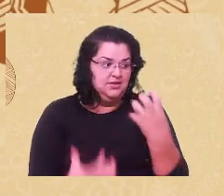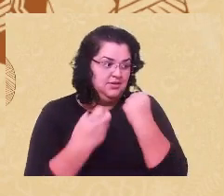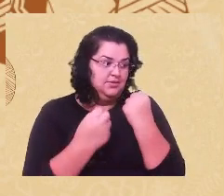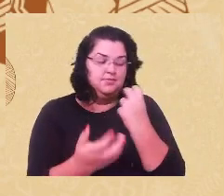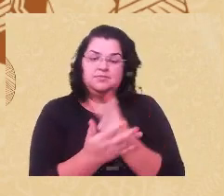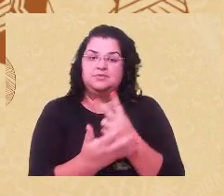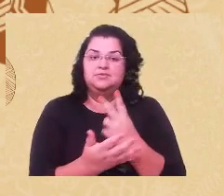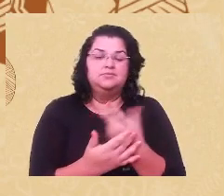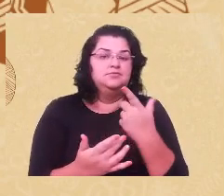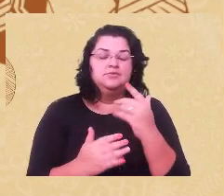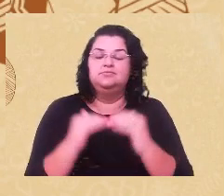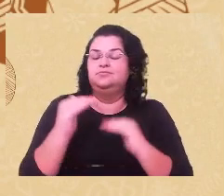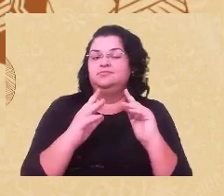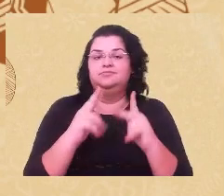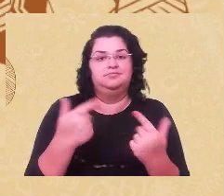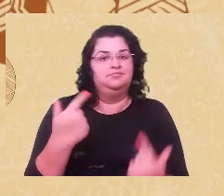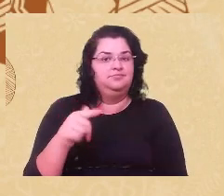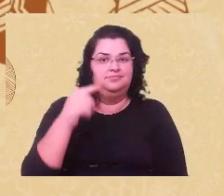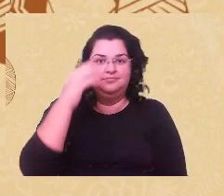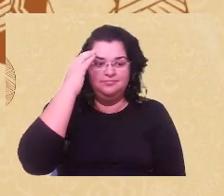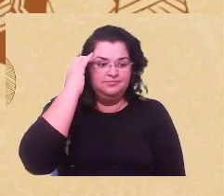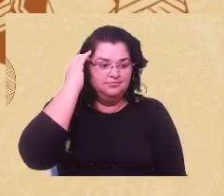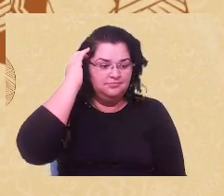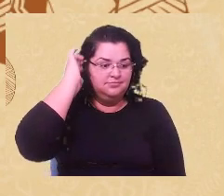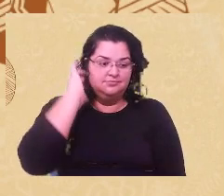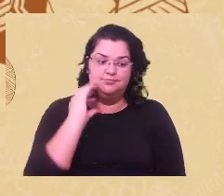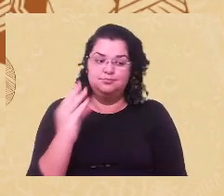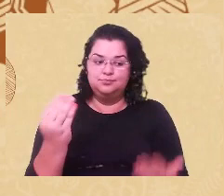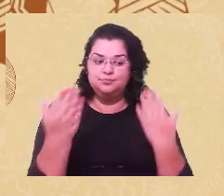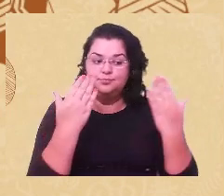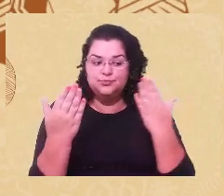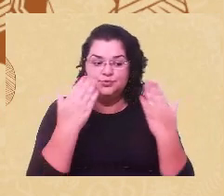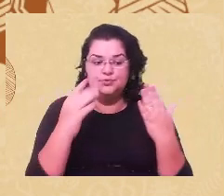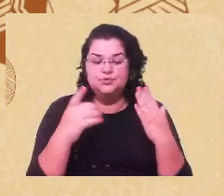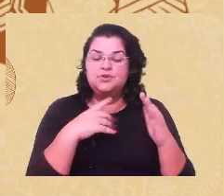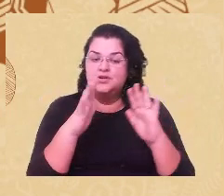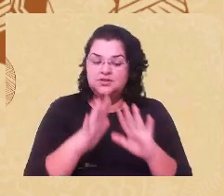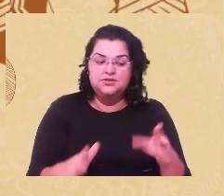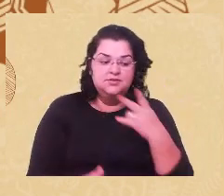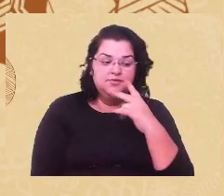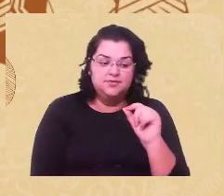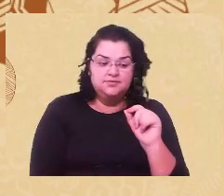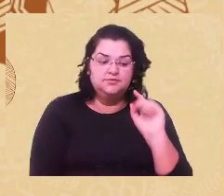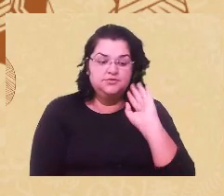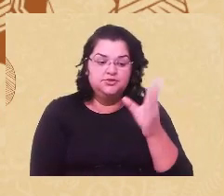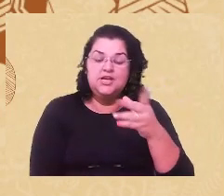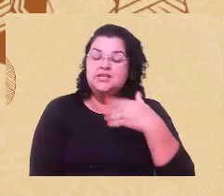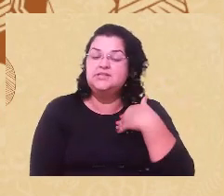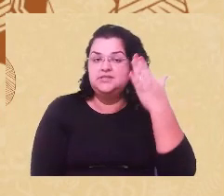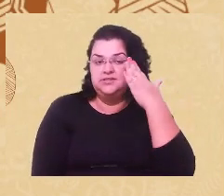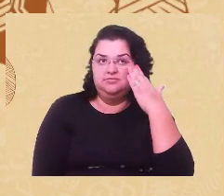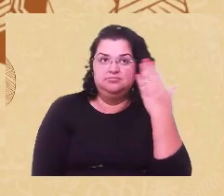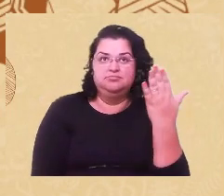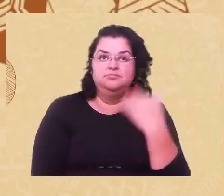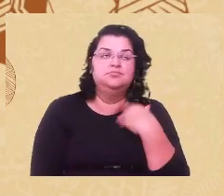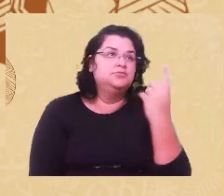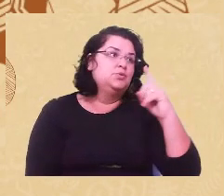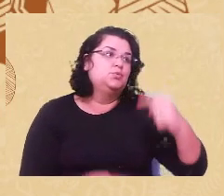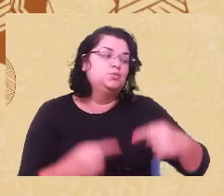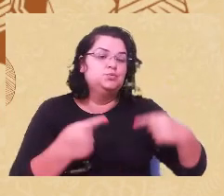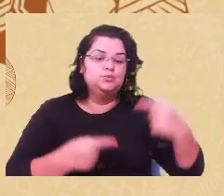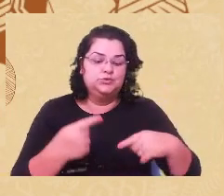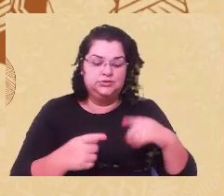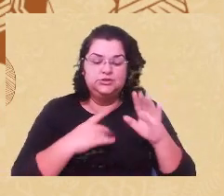a diferença. Muitas psicologias fizeram isso, falaram assim, olha, já sei então, eu não vou discutir identidade,